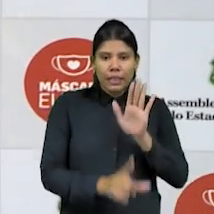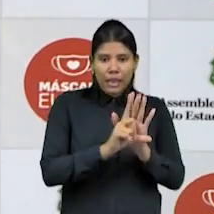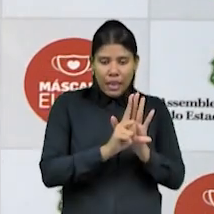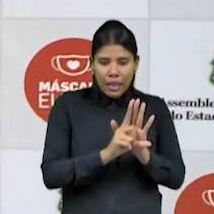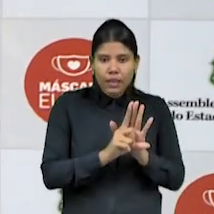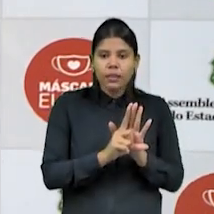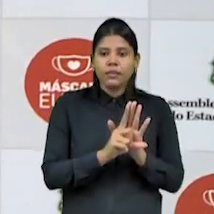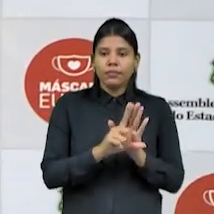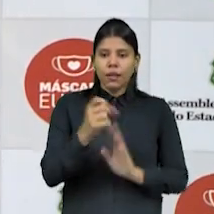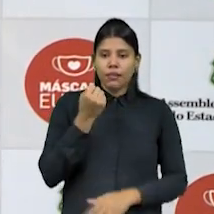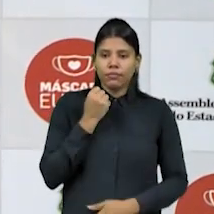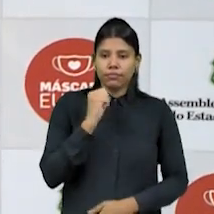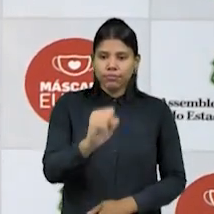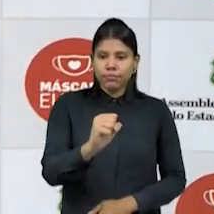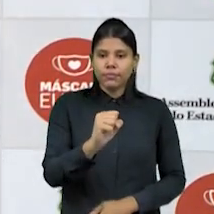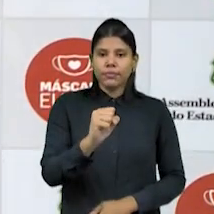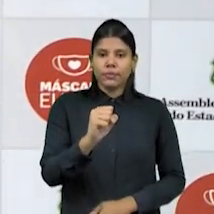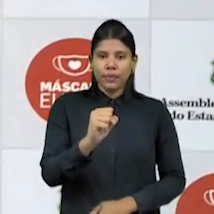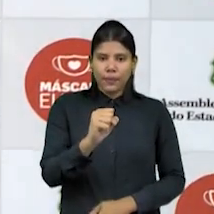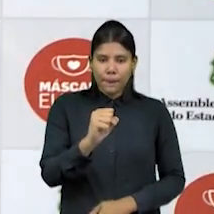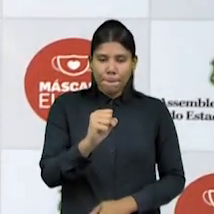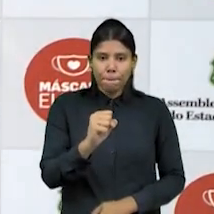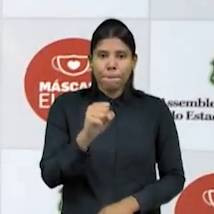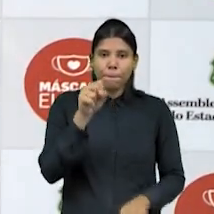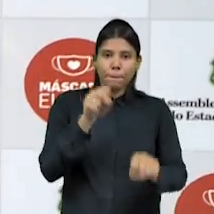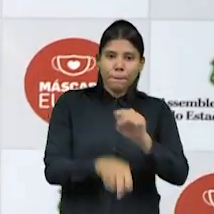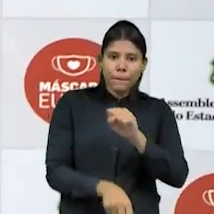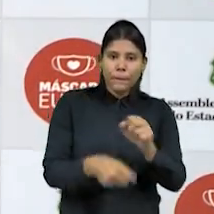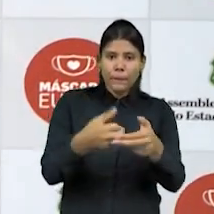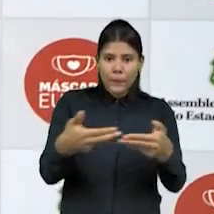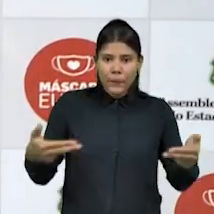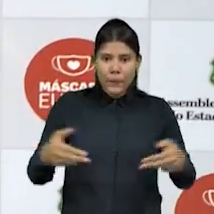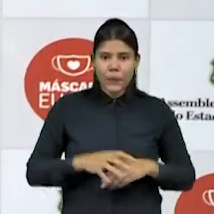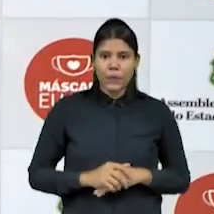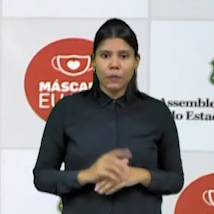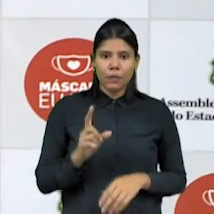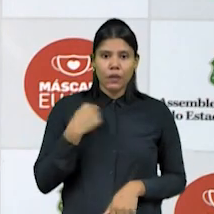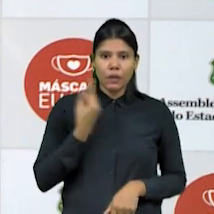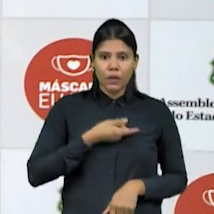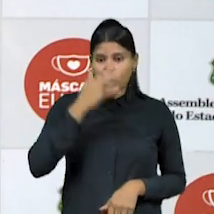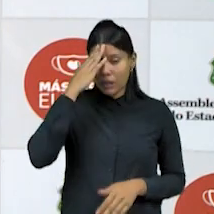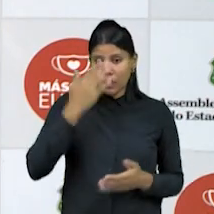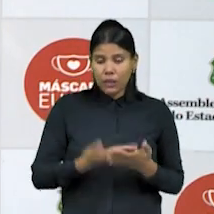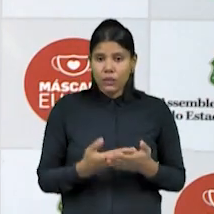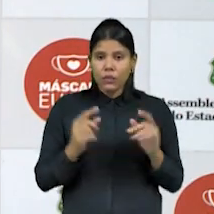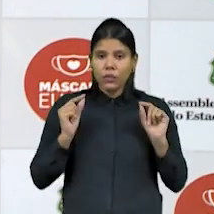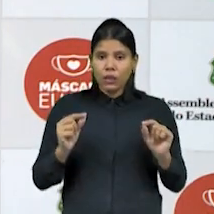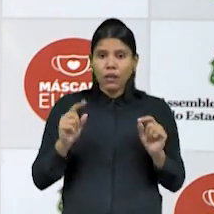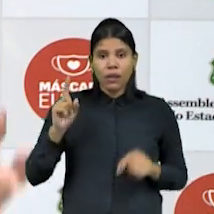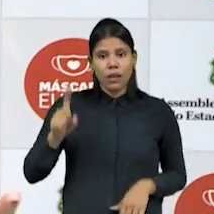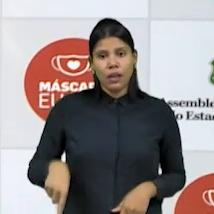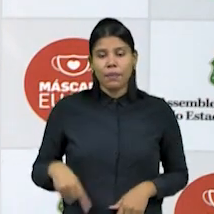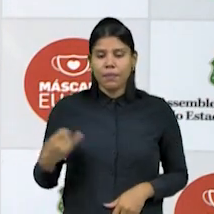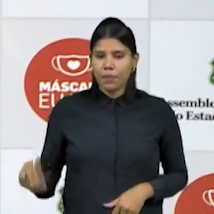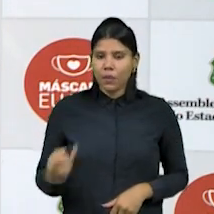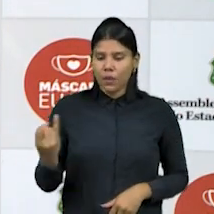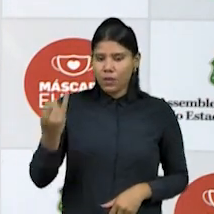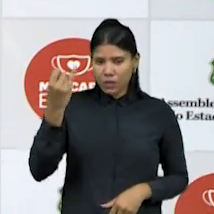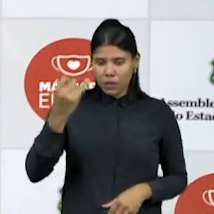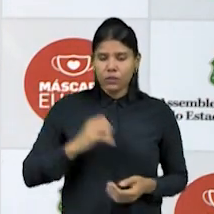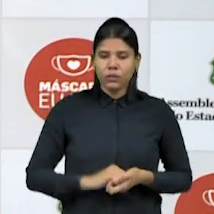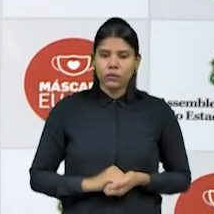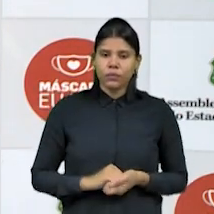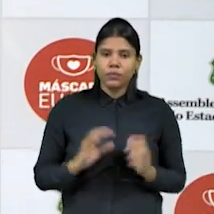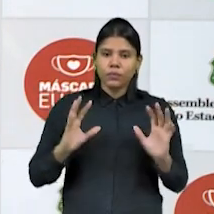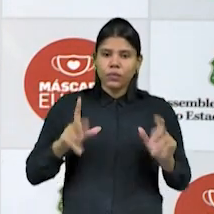defender em relação aos homicídios, assassinatos. Então a gente acredita que isso é essencial. De todos os estupros que foram cometidos no ano